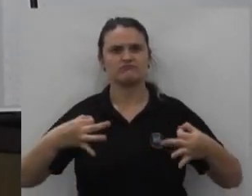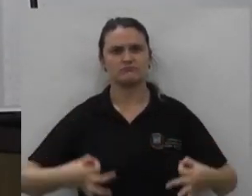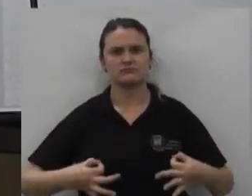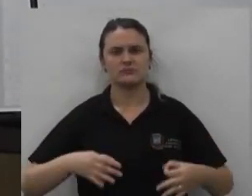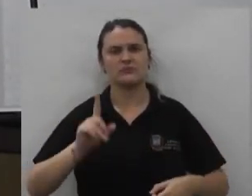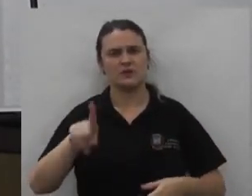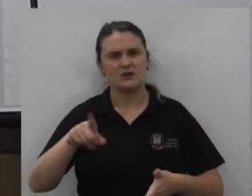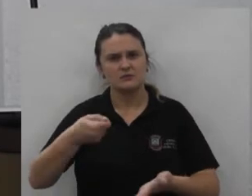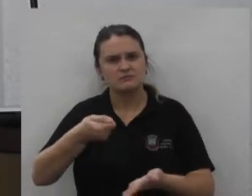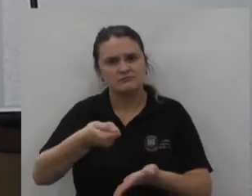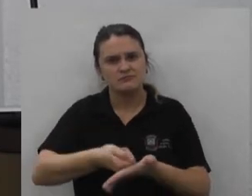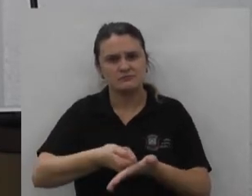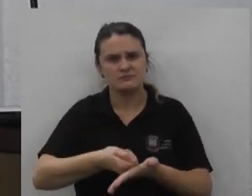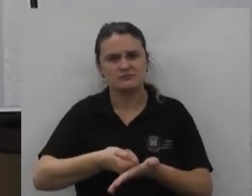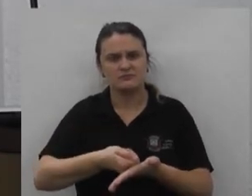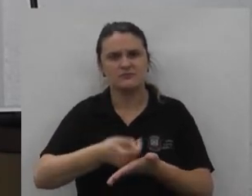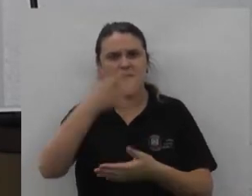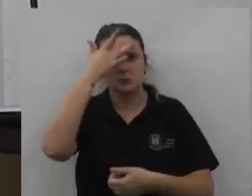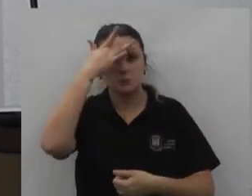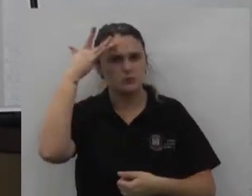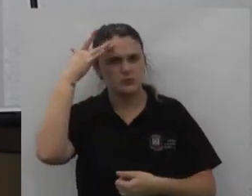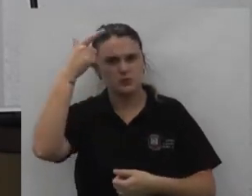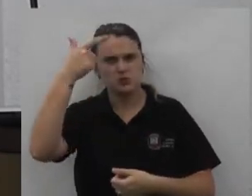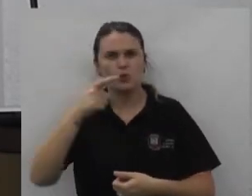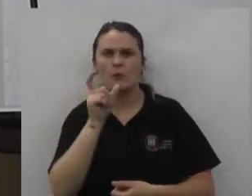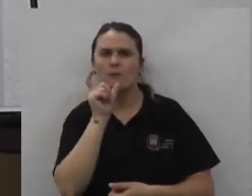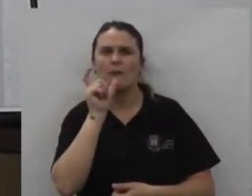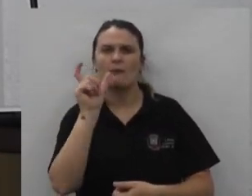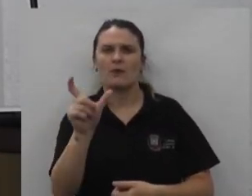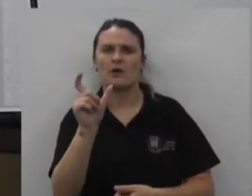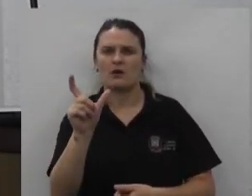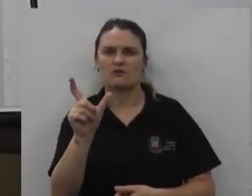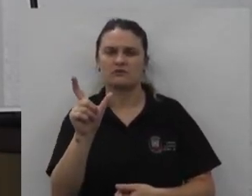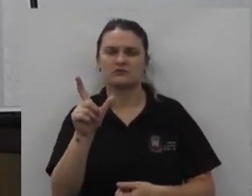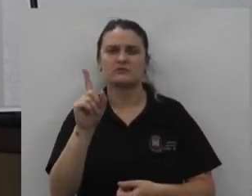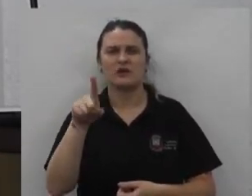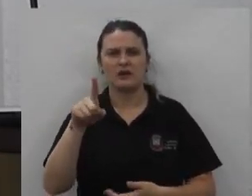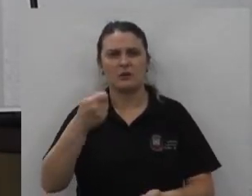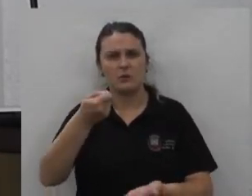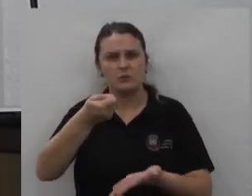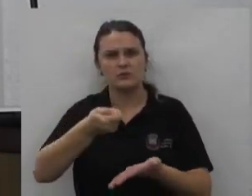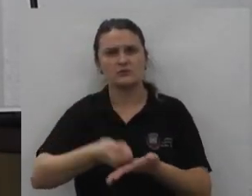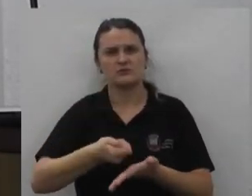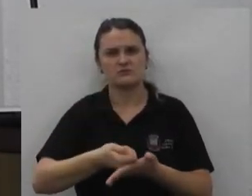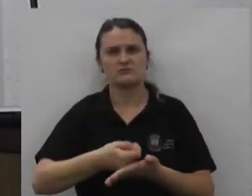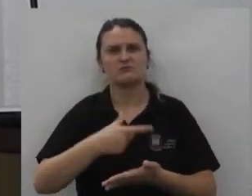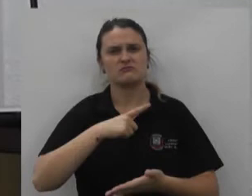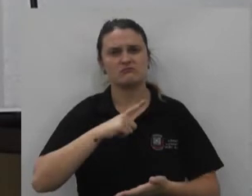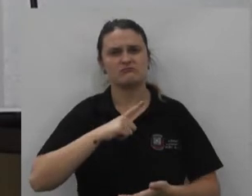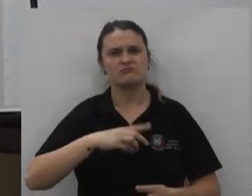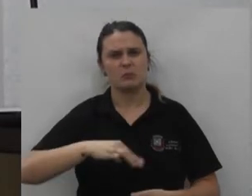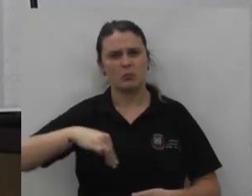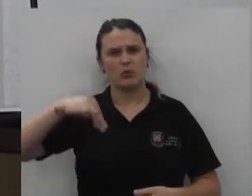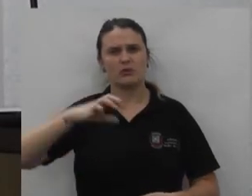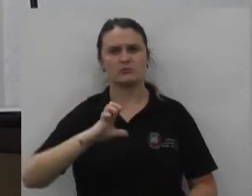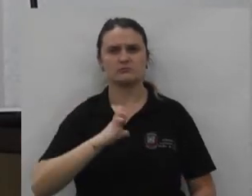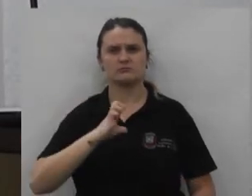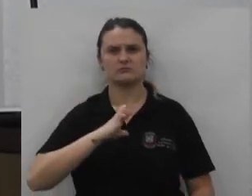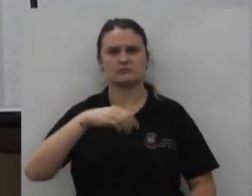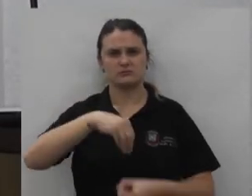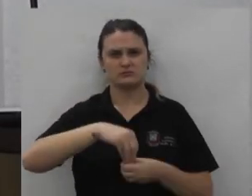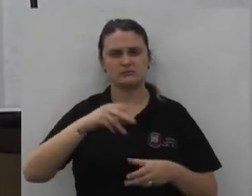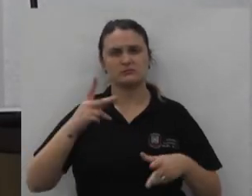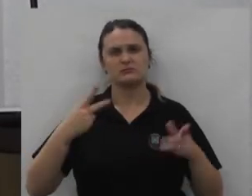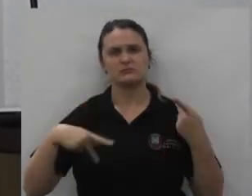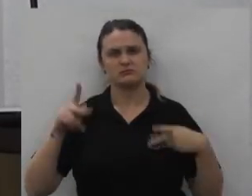é obrigação a pessoa honrar a palavra é obrigação agir com moral e ética